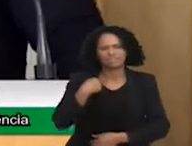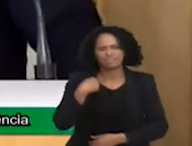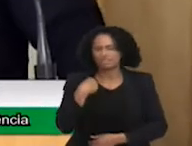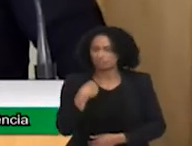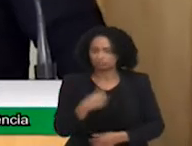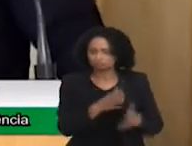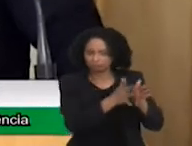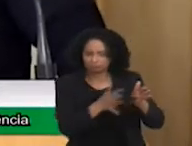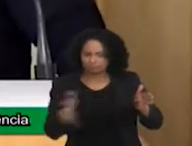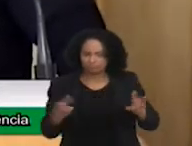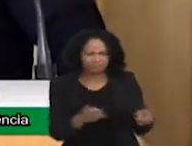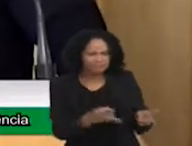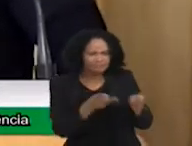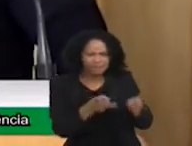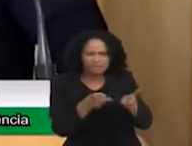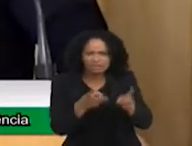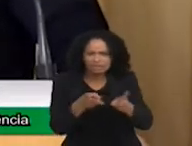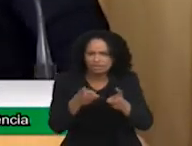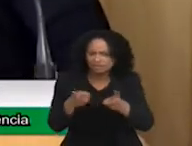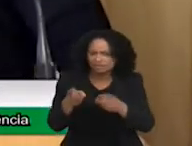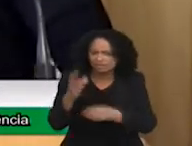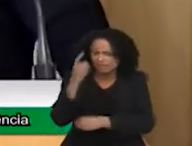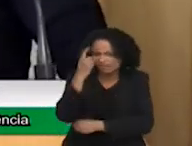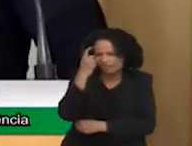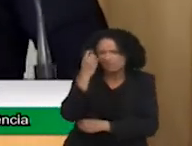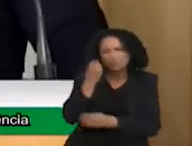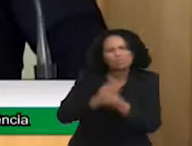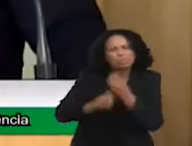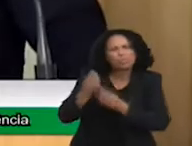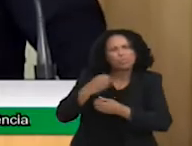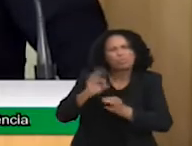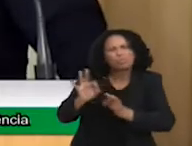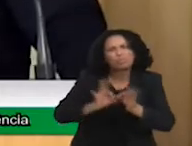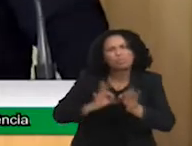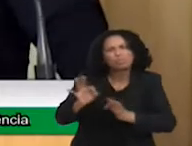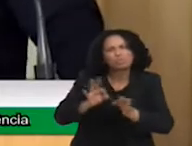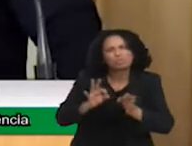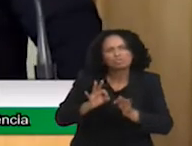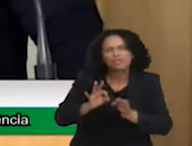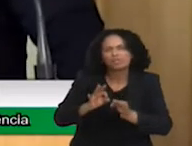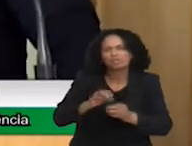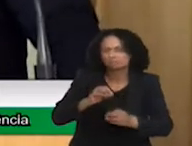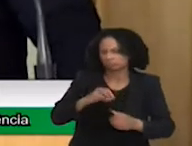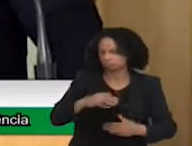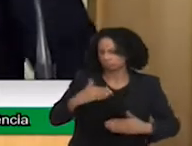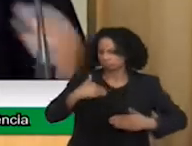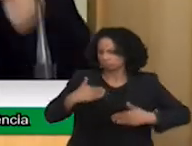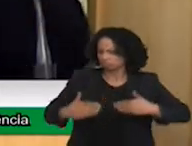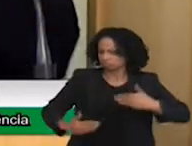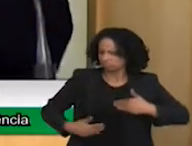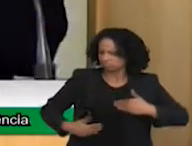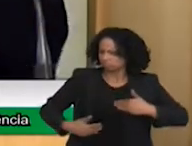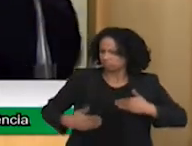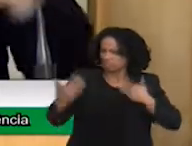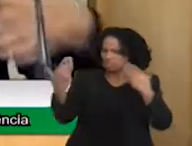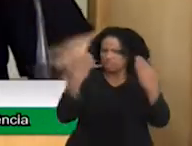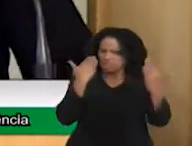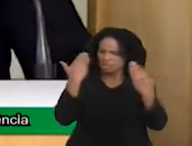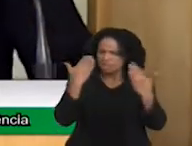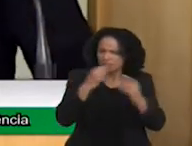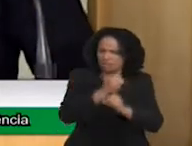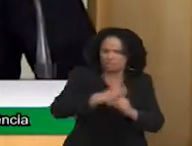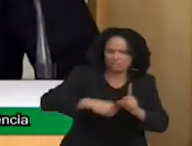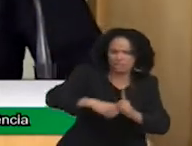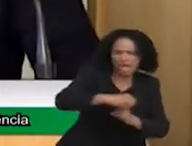fazer um projeto totalmente biopsico-social, onde eu tenho esporte, inclusão de esporte, educação,